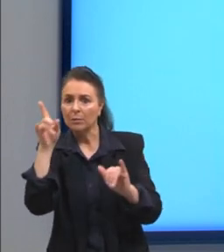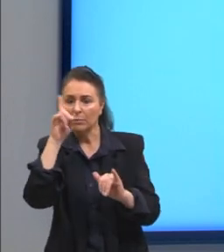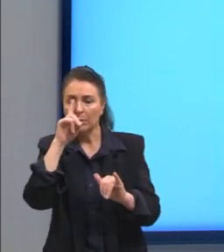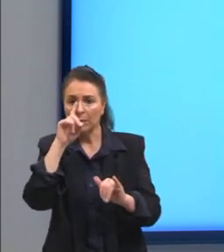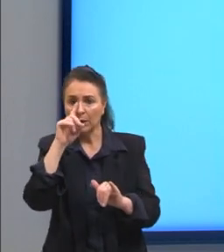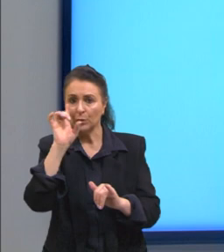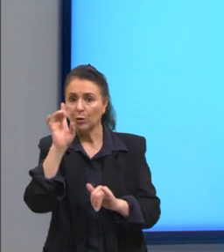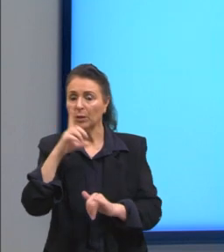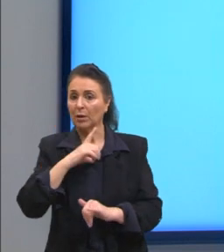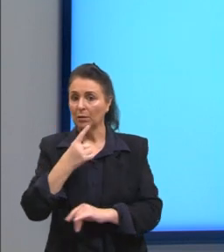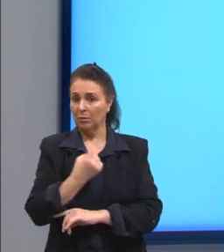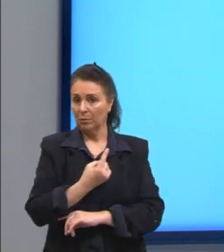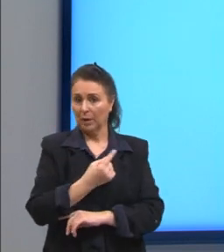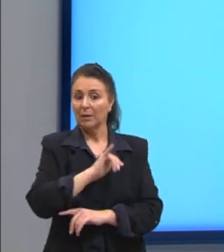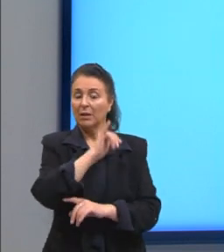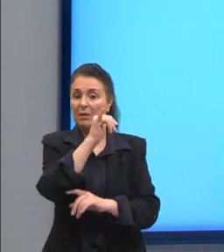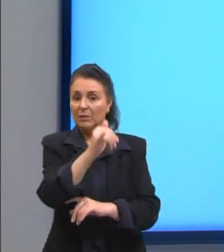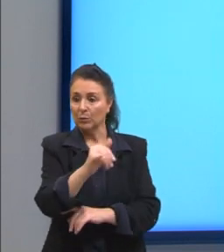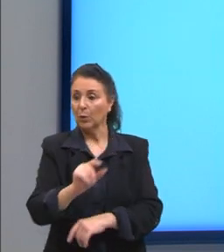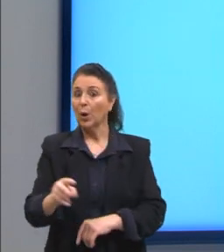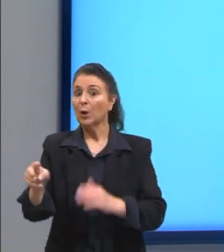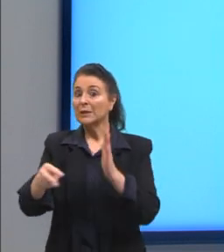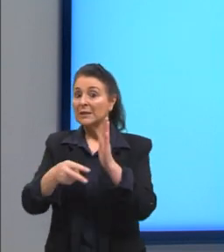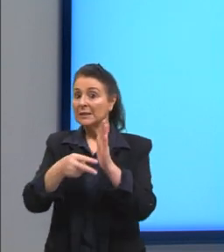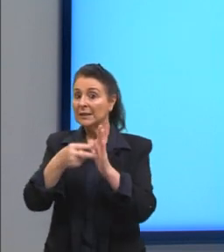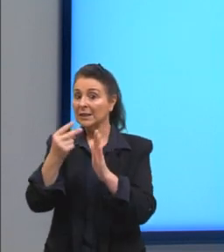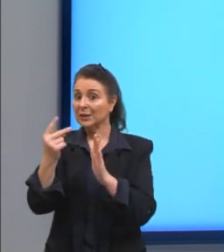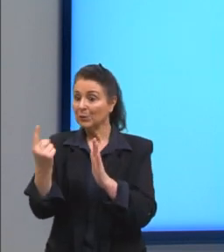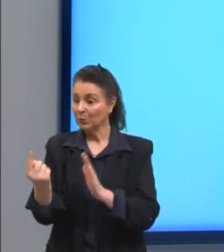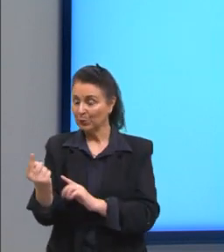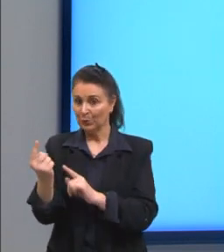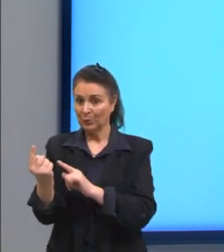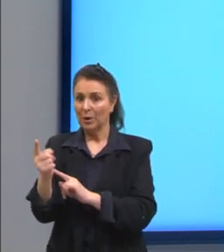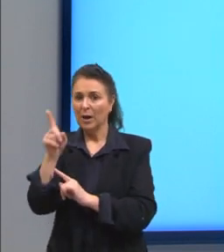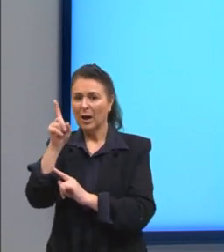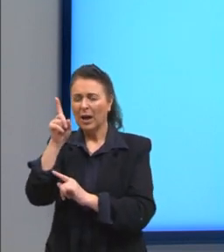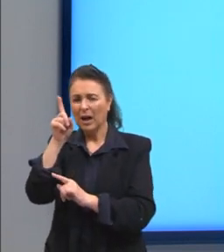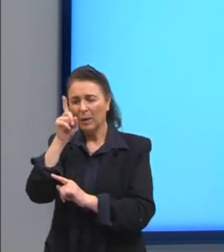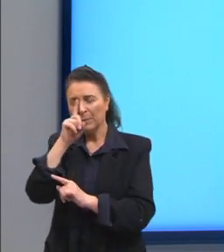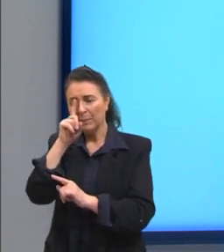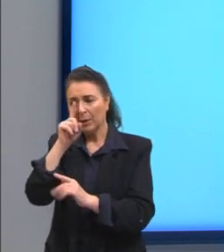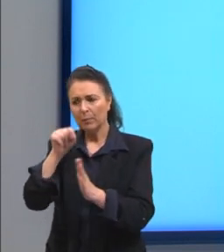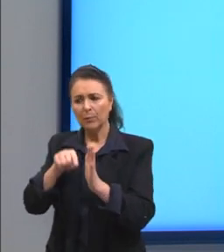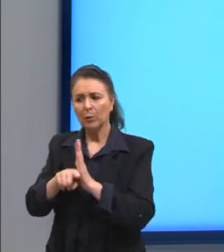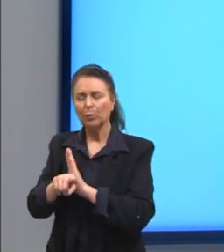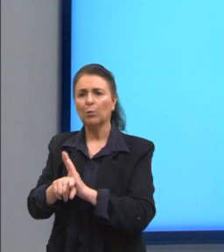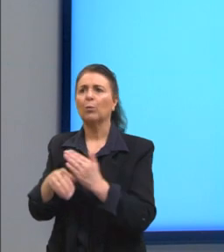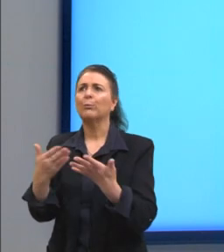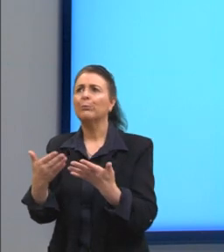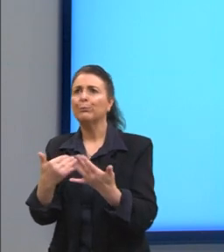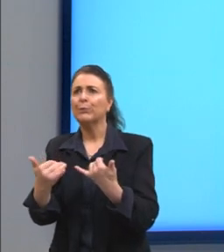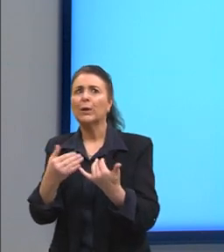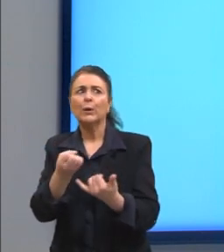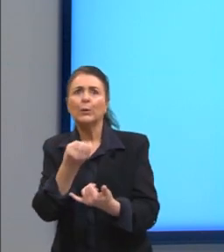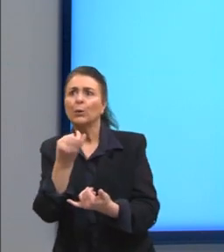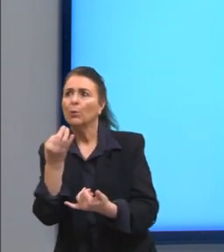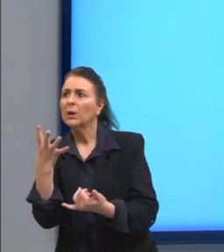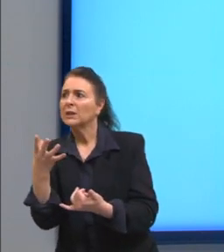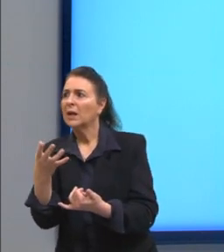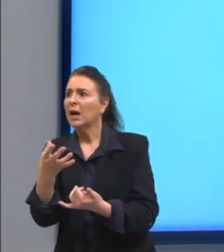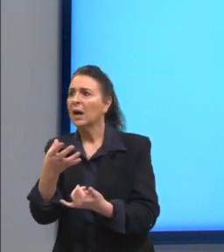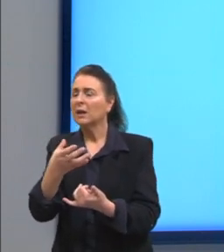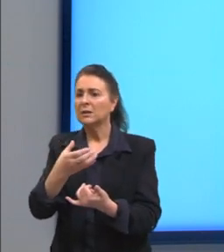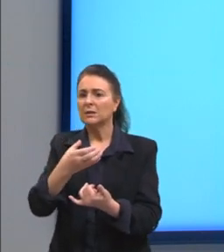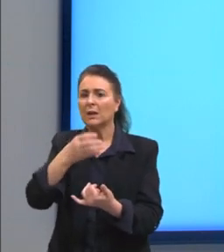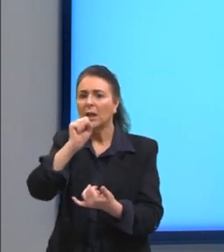mãe. E no segundo caso, provavelmente a mãe perguntou para ele, por exemplo, sei lá, quantas laranjas tem na